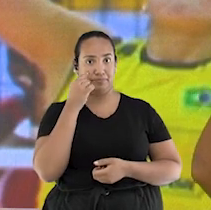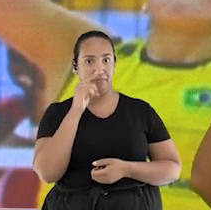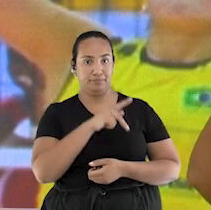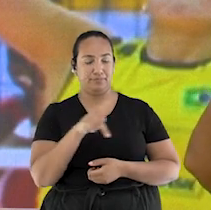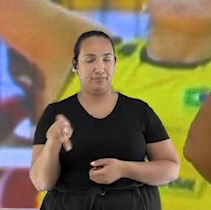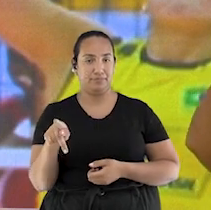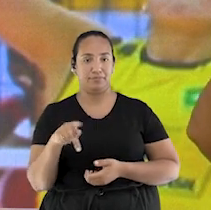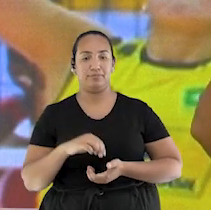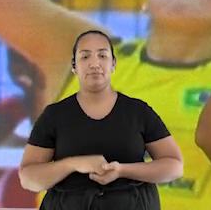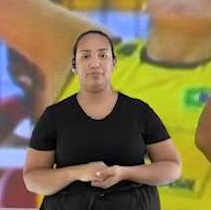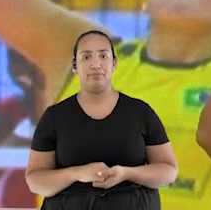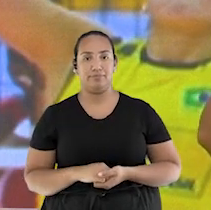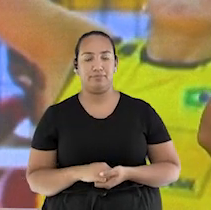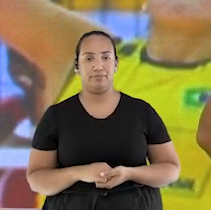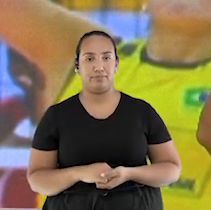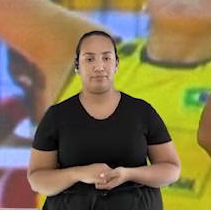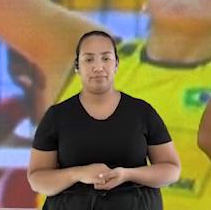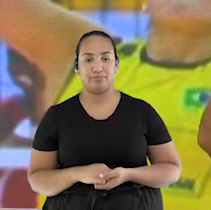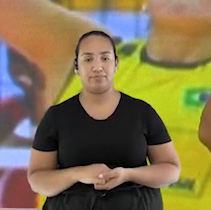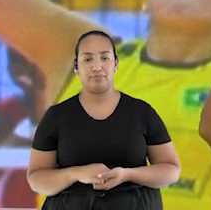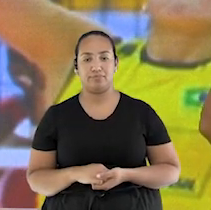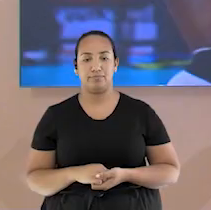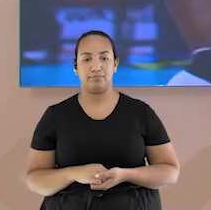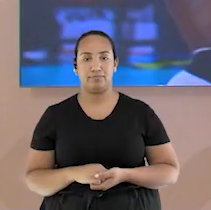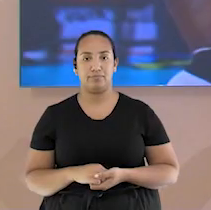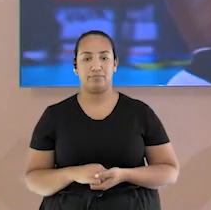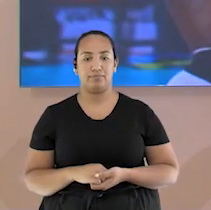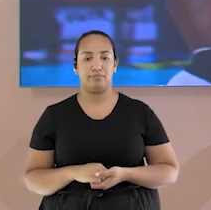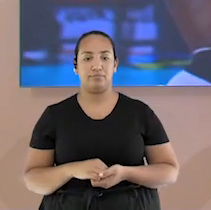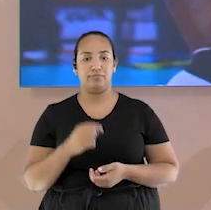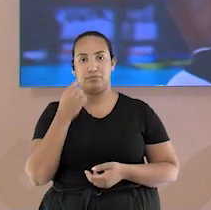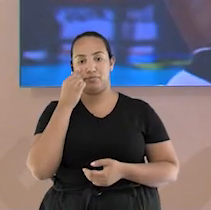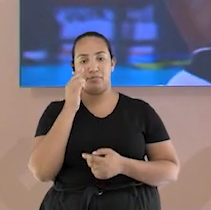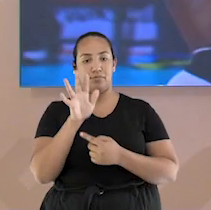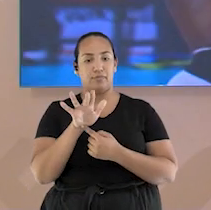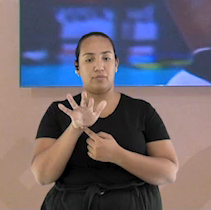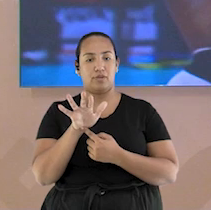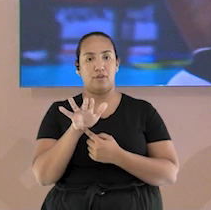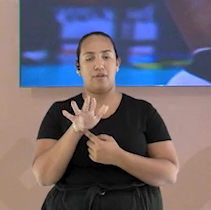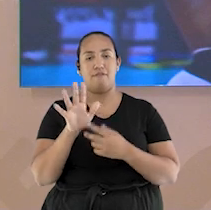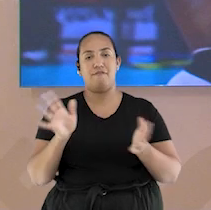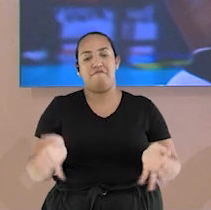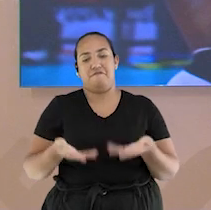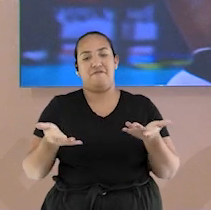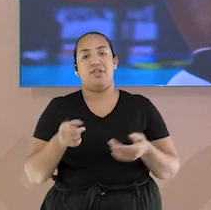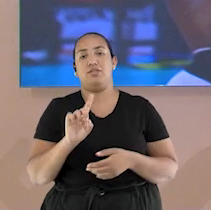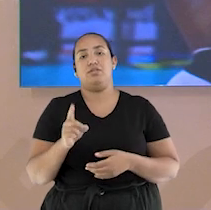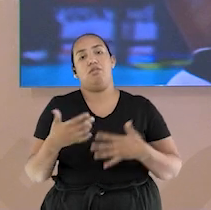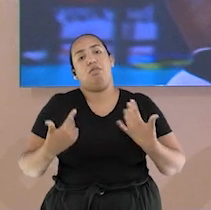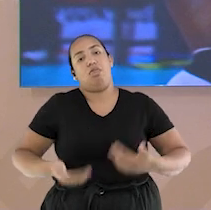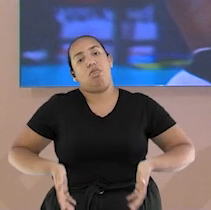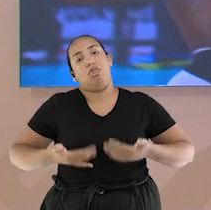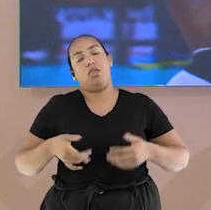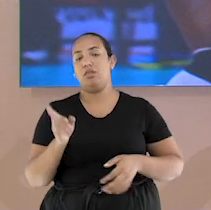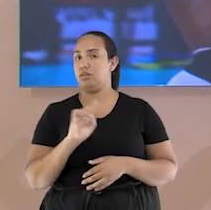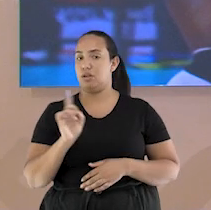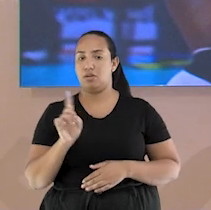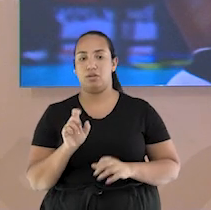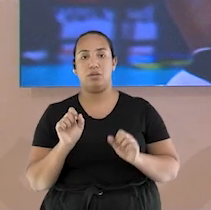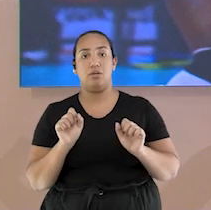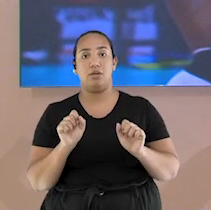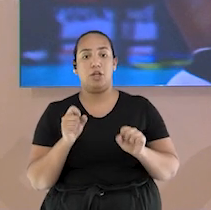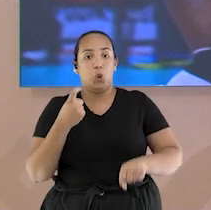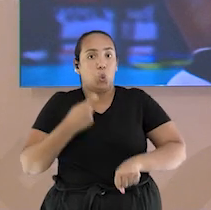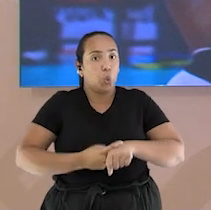Está vendo? Desse jeito assim. A mão não pode ser mão de alface. Conhecido como mão de alface, é uma mão muito mole